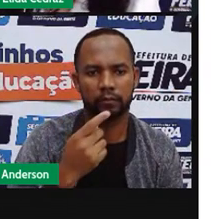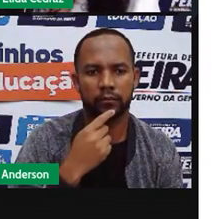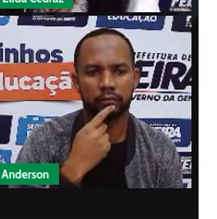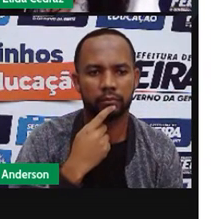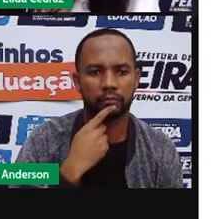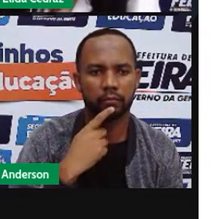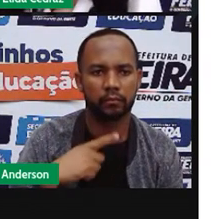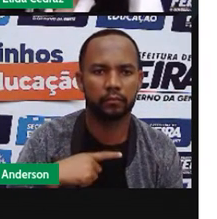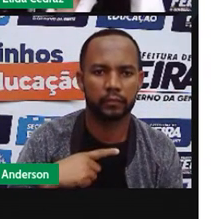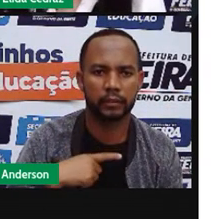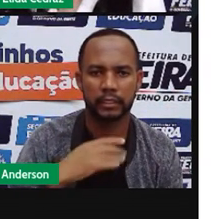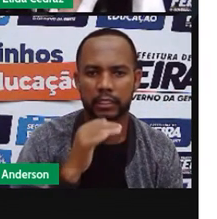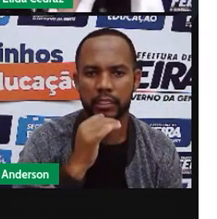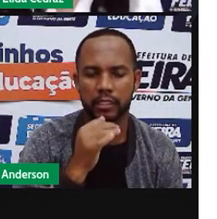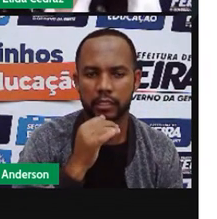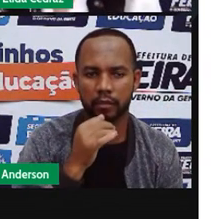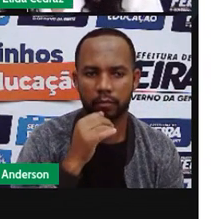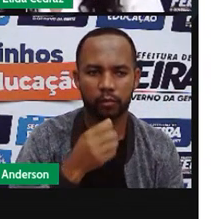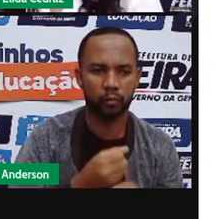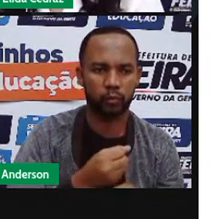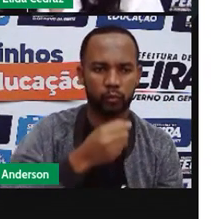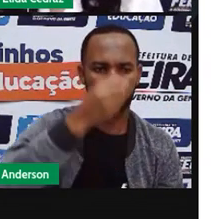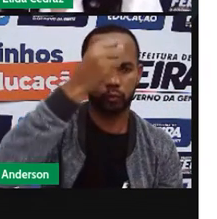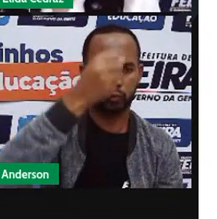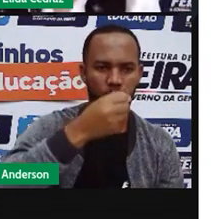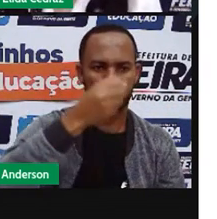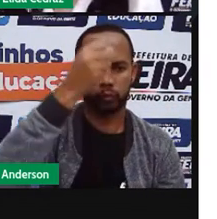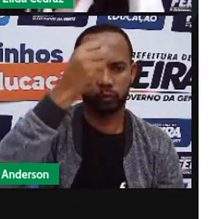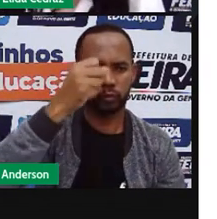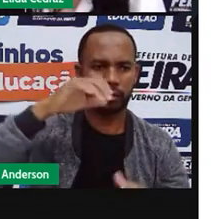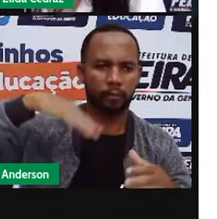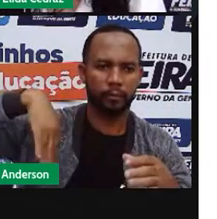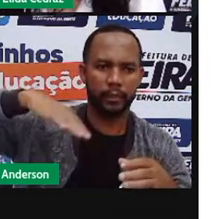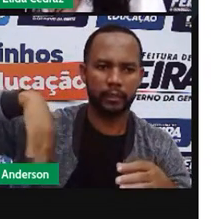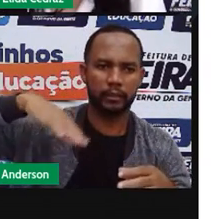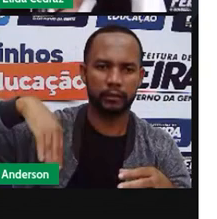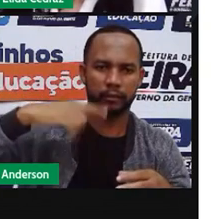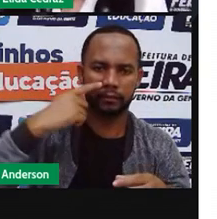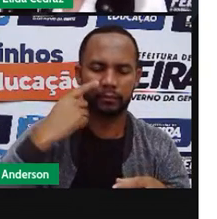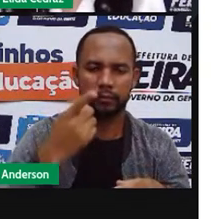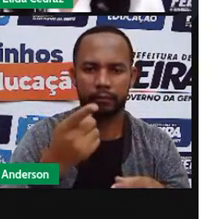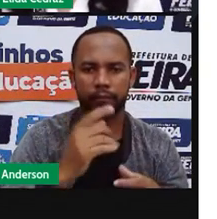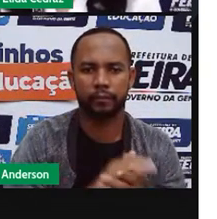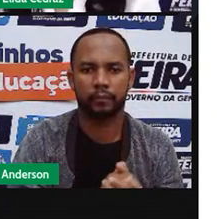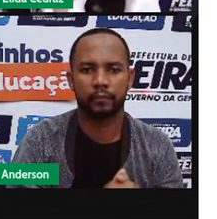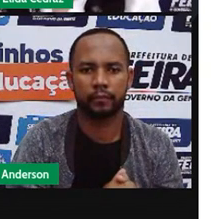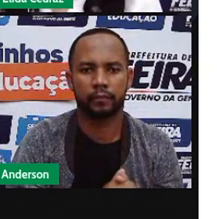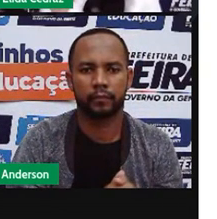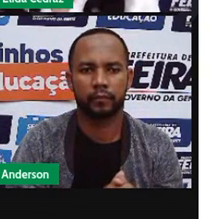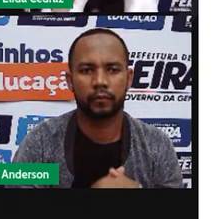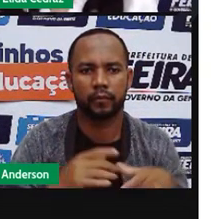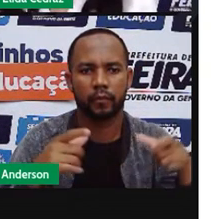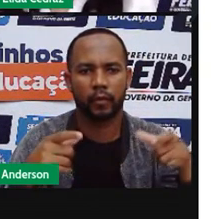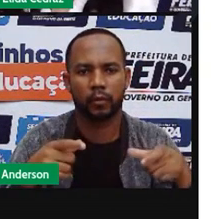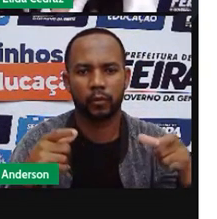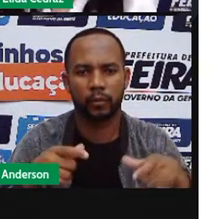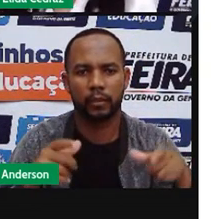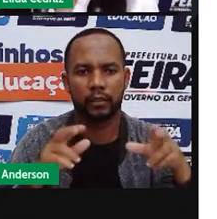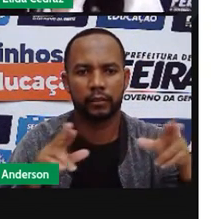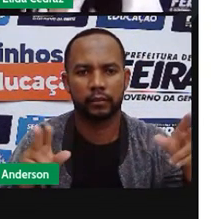Eu trouxe dois sombreiros na praia e a sombra e a num lugar diferente.